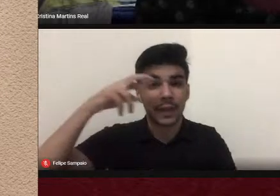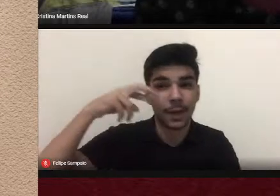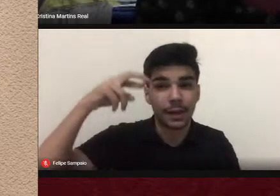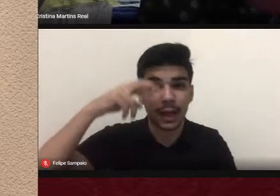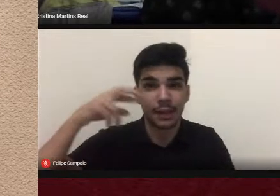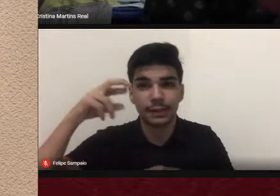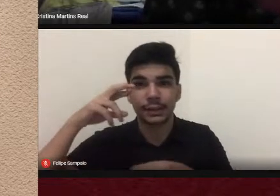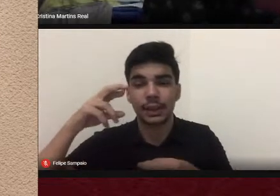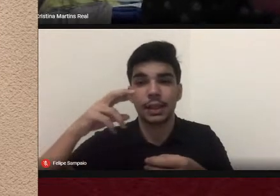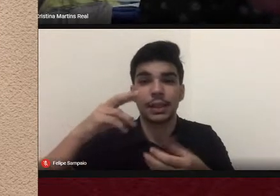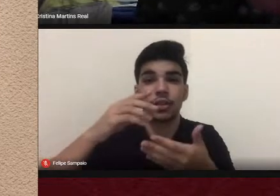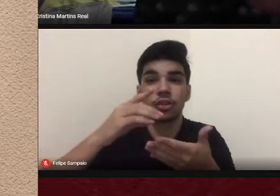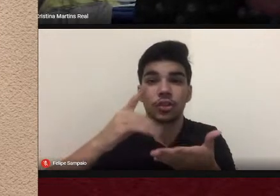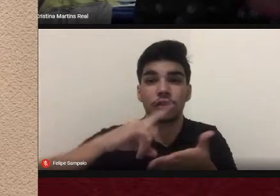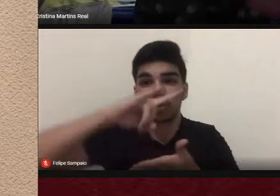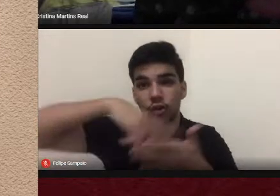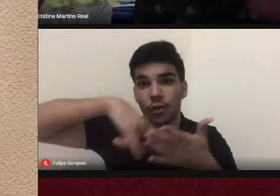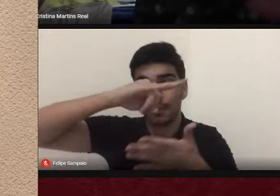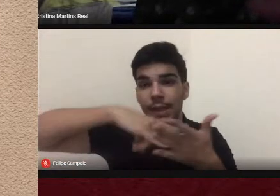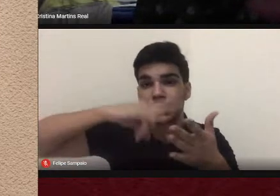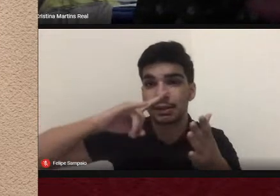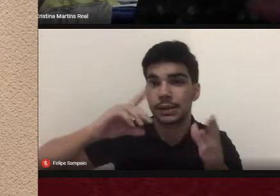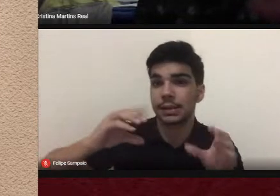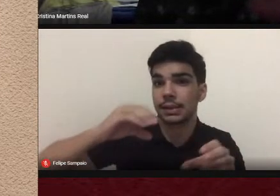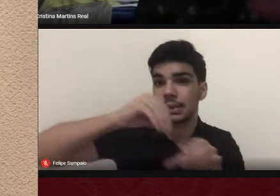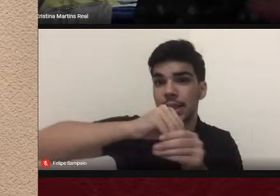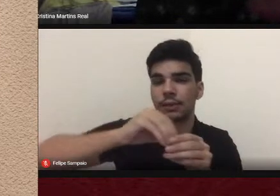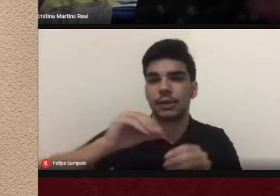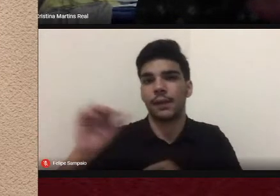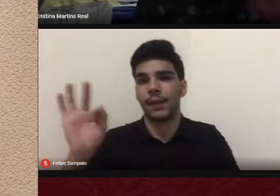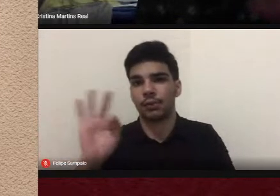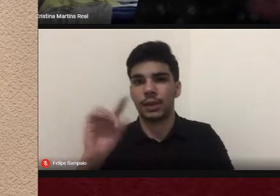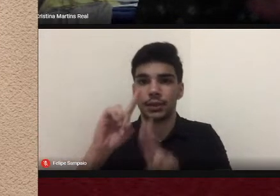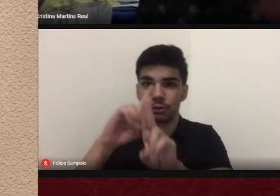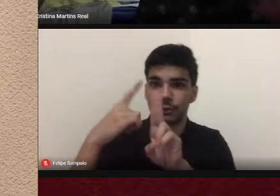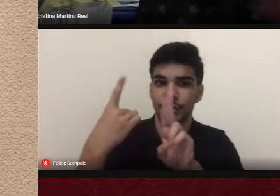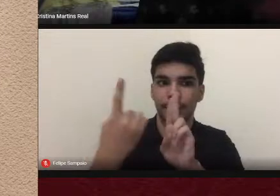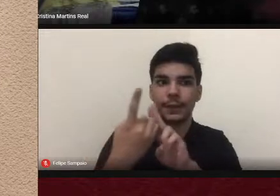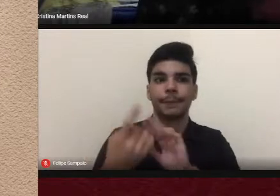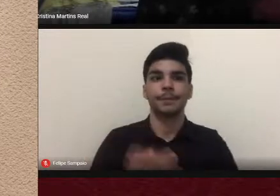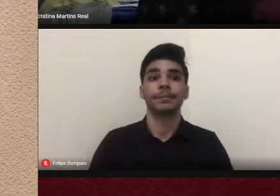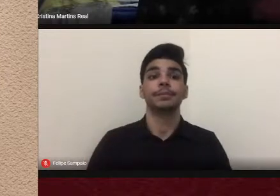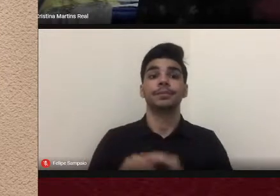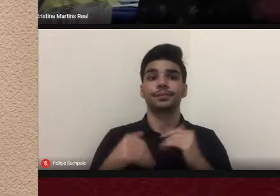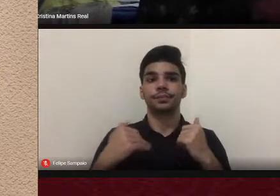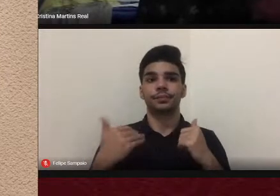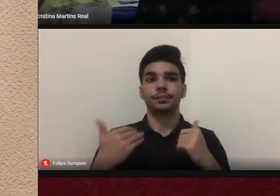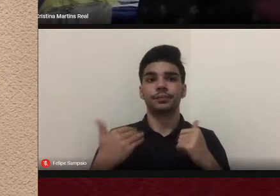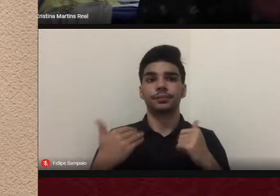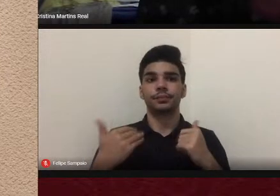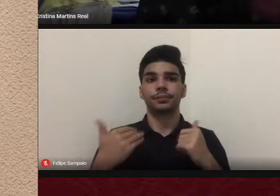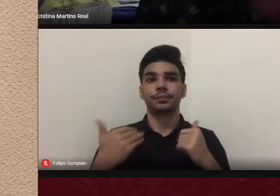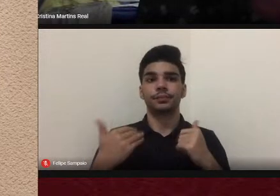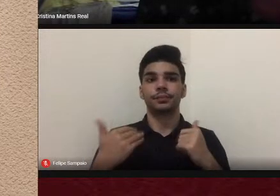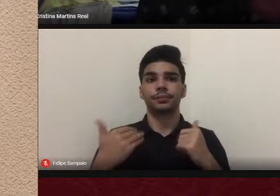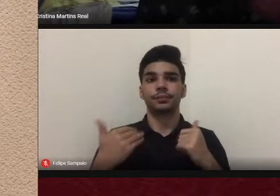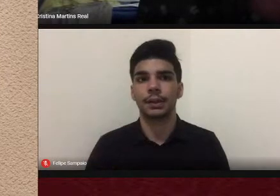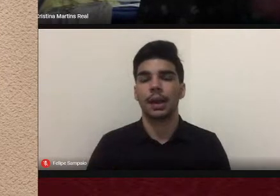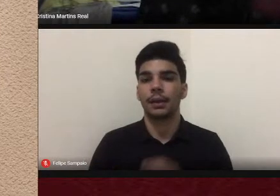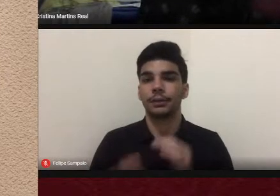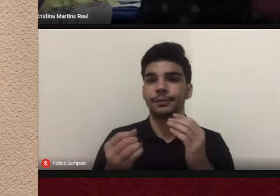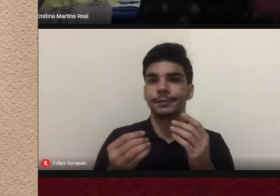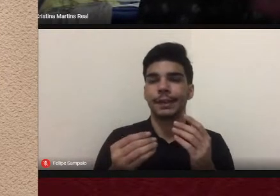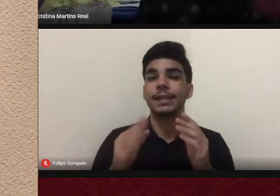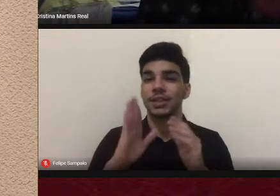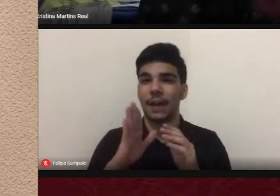contexto da UFGD. Então, aqui eu falei um pouquinho sobre a estrutura, o sumário do nosso livro,